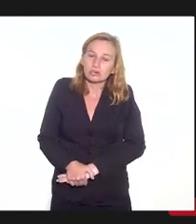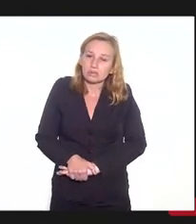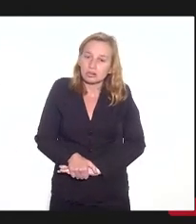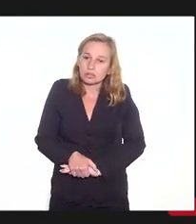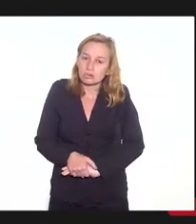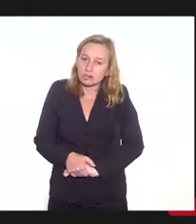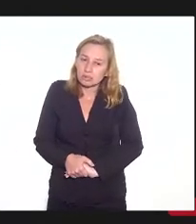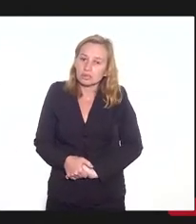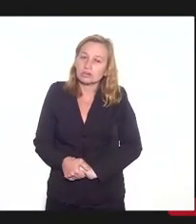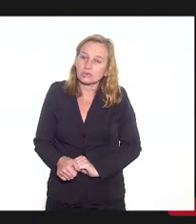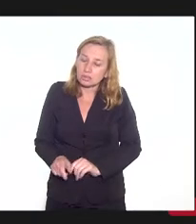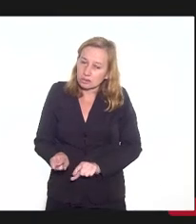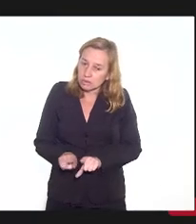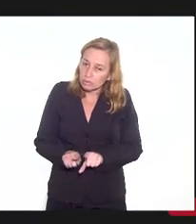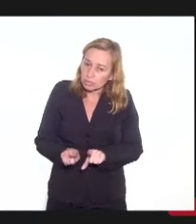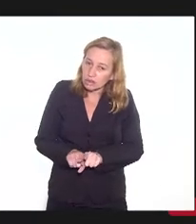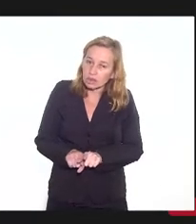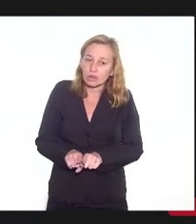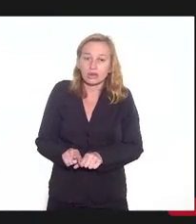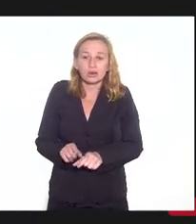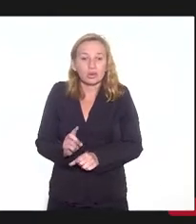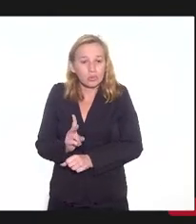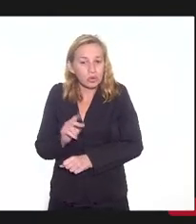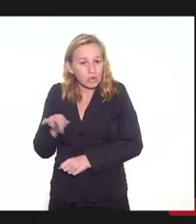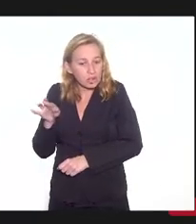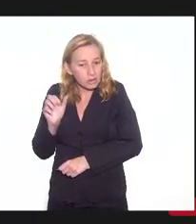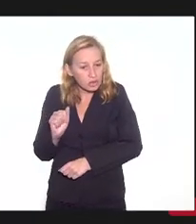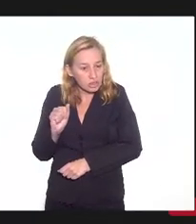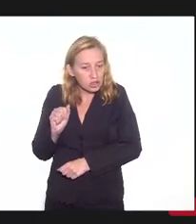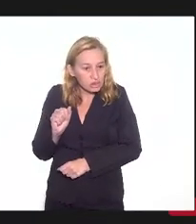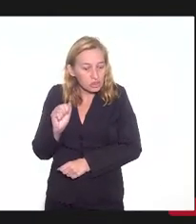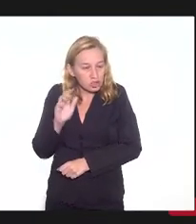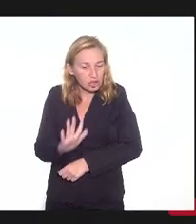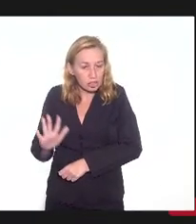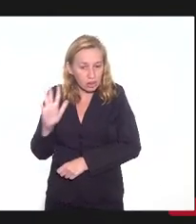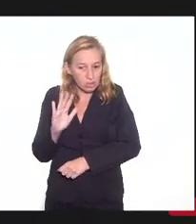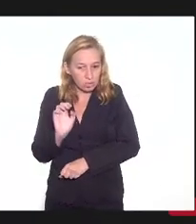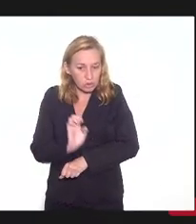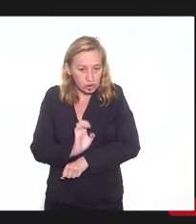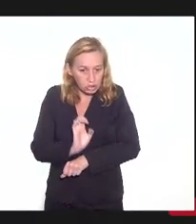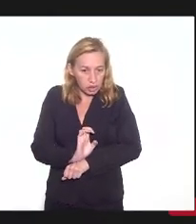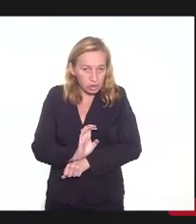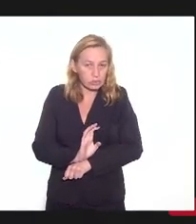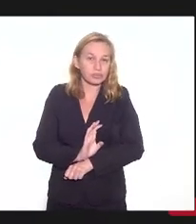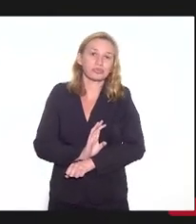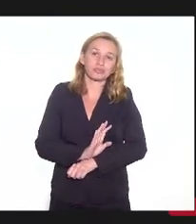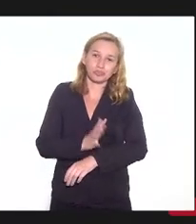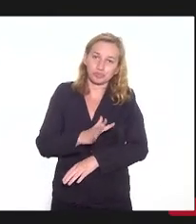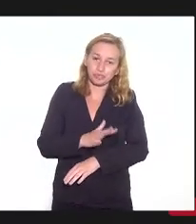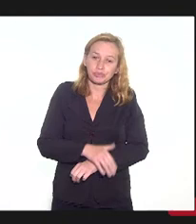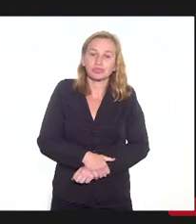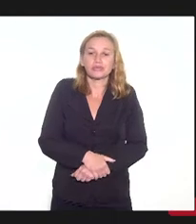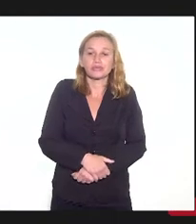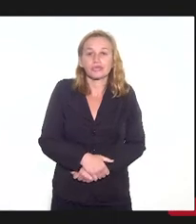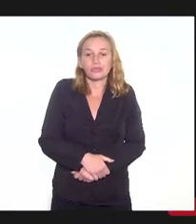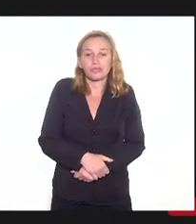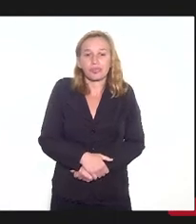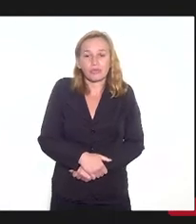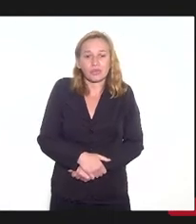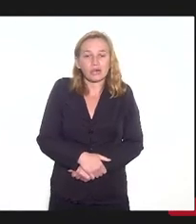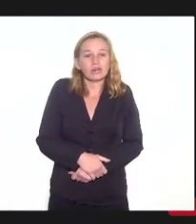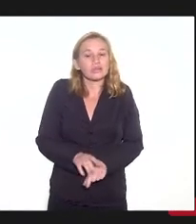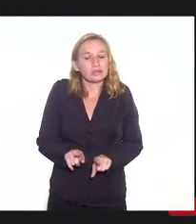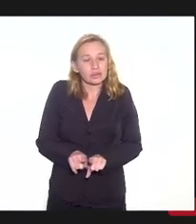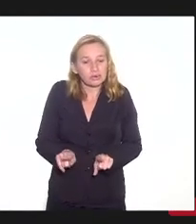hipoteticamente, tem a Procuradoria Geral do Estado, é uma das que eu lembro que tem mérito, mas como